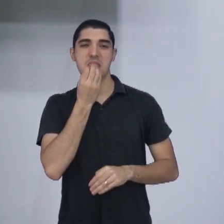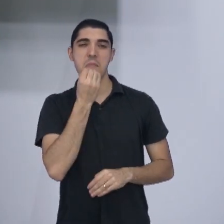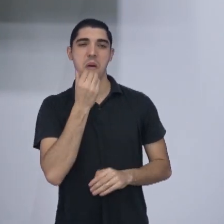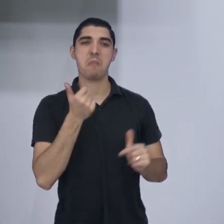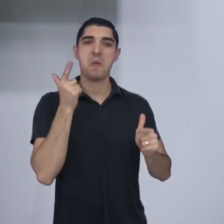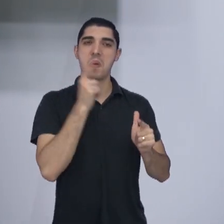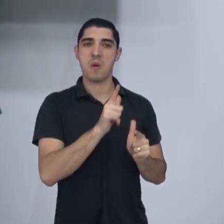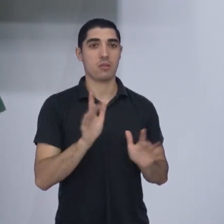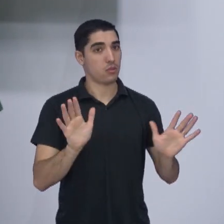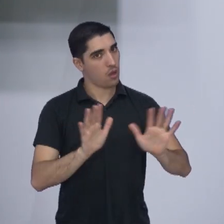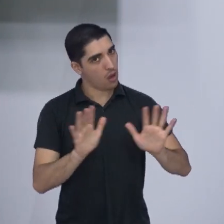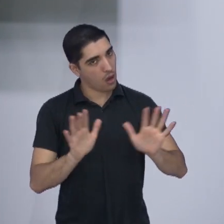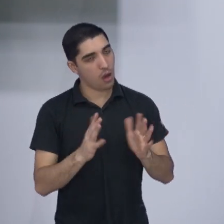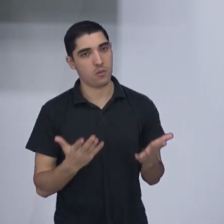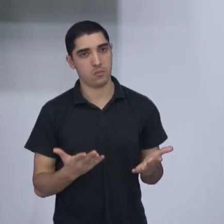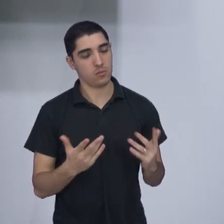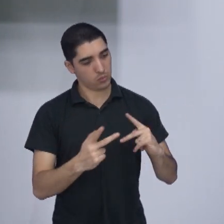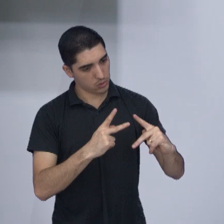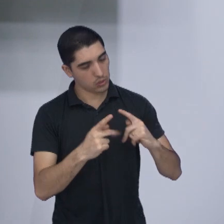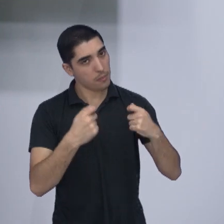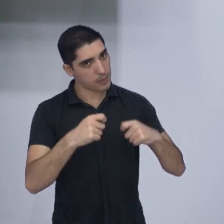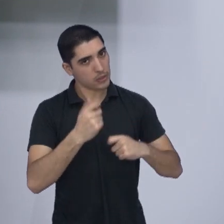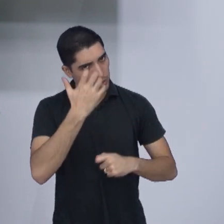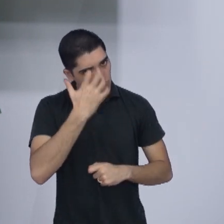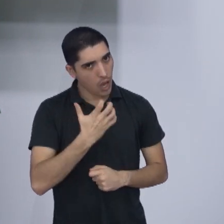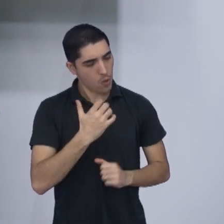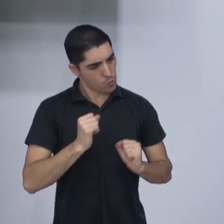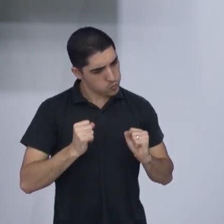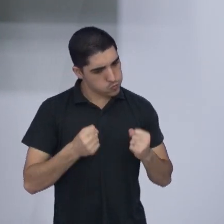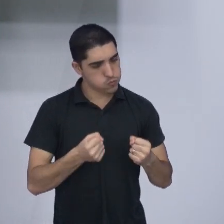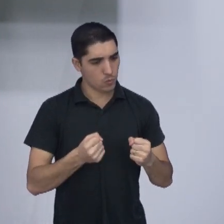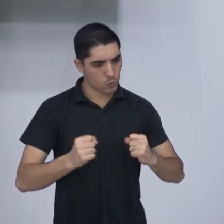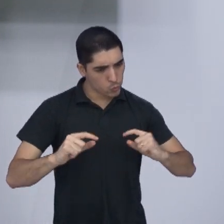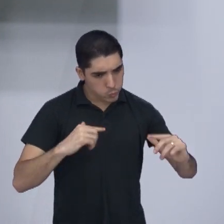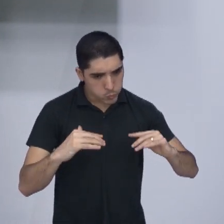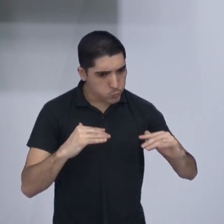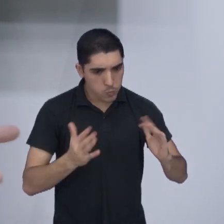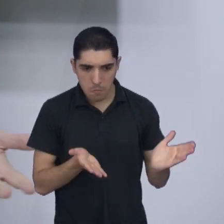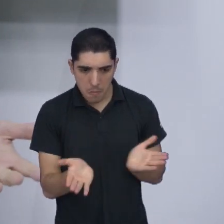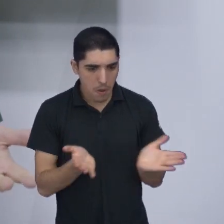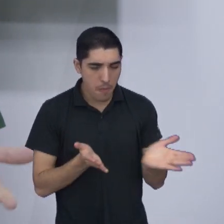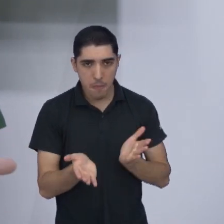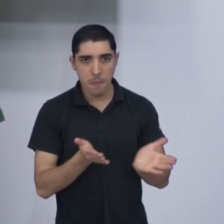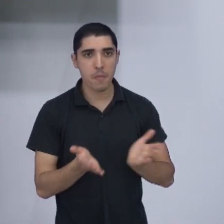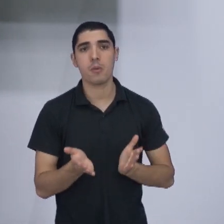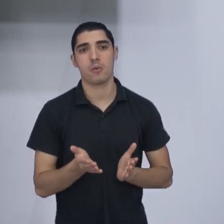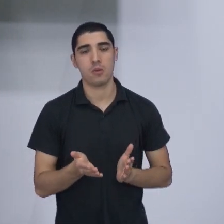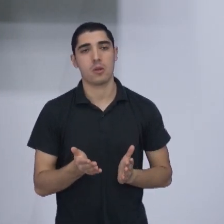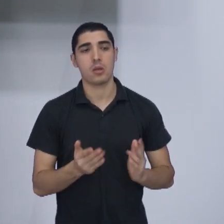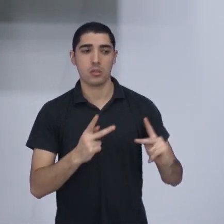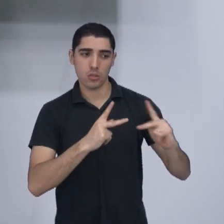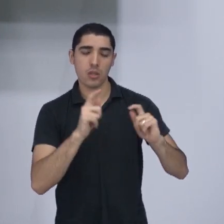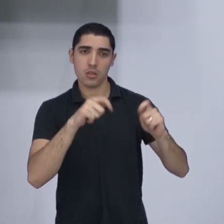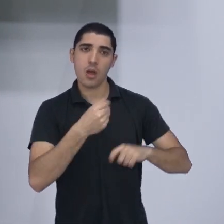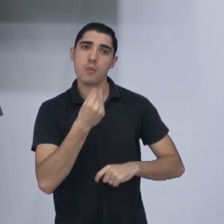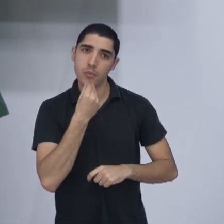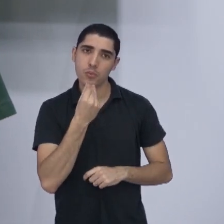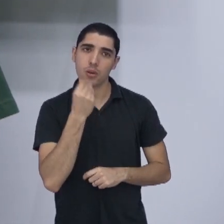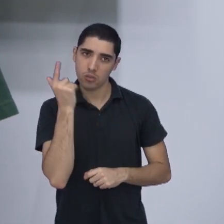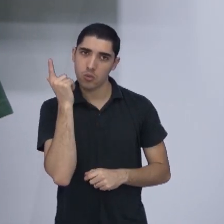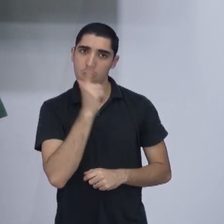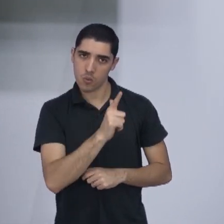Ibraxina vai vencer lá, não, tem que jogar sério, então o São José tem, não vou dizer que tem a faca e o queijo na mão, mas tem